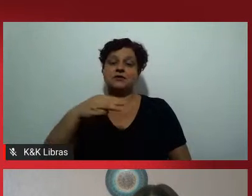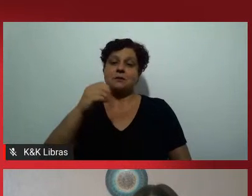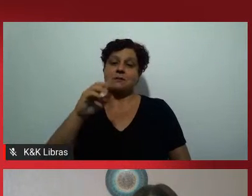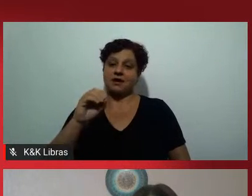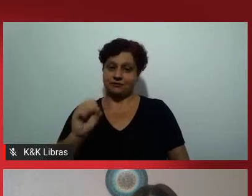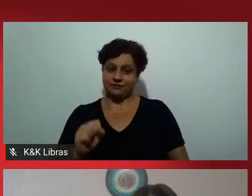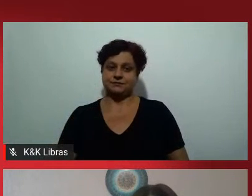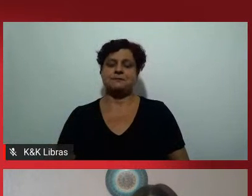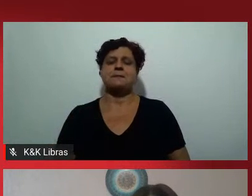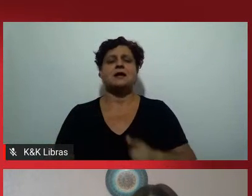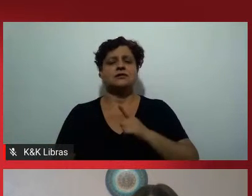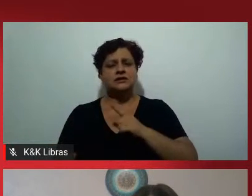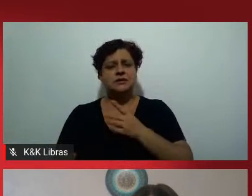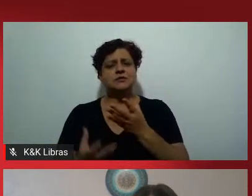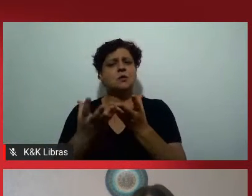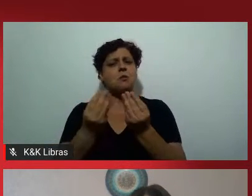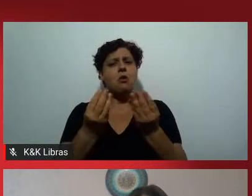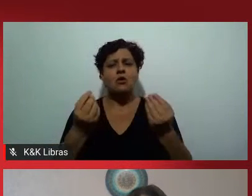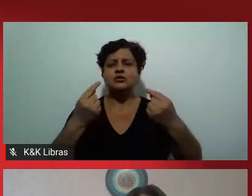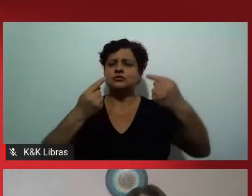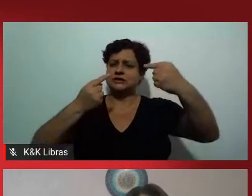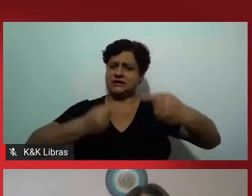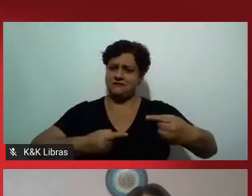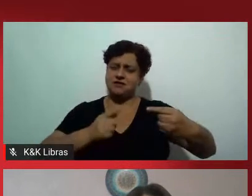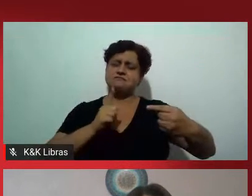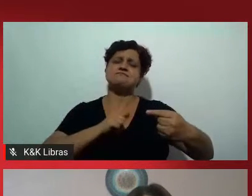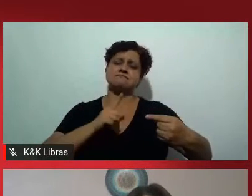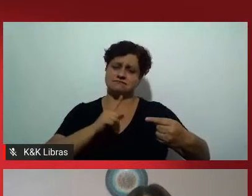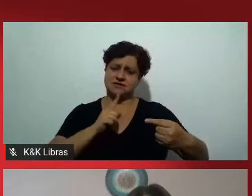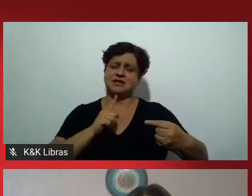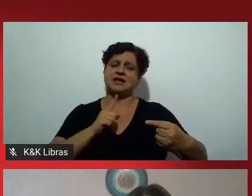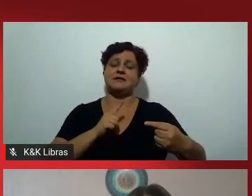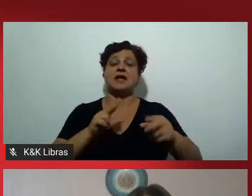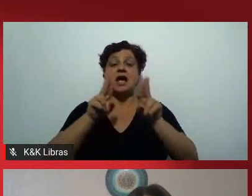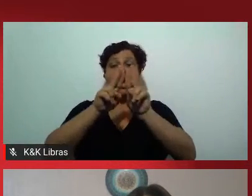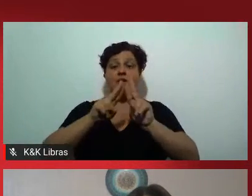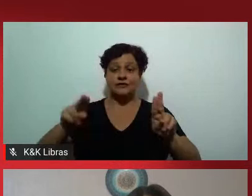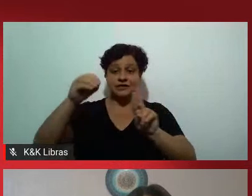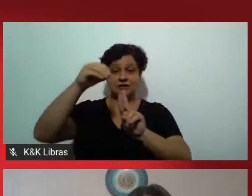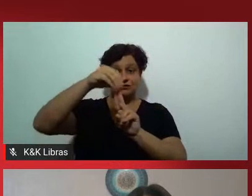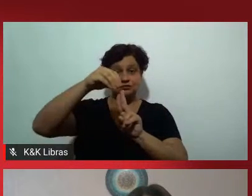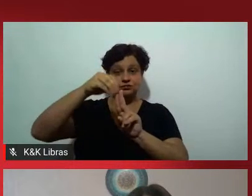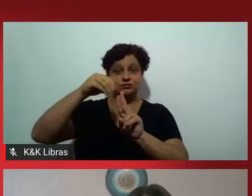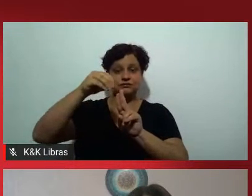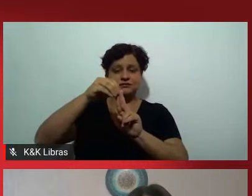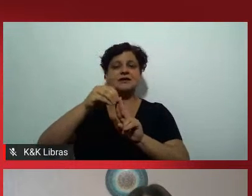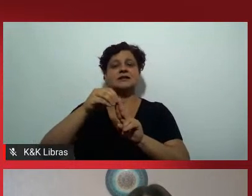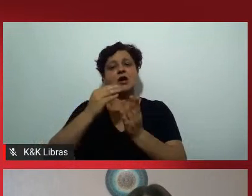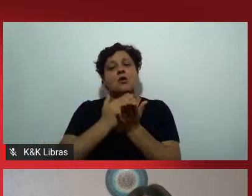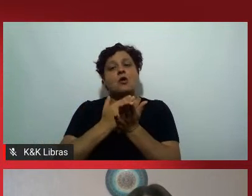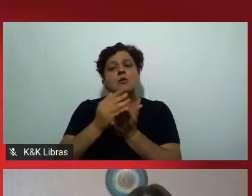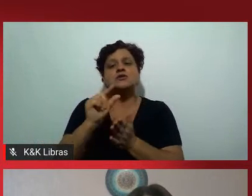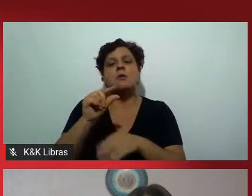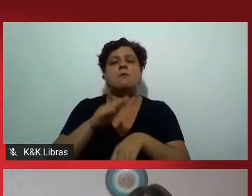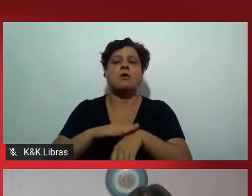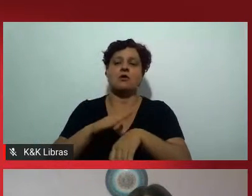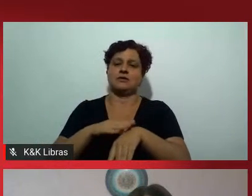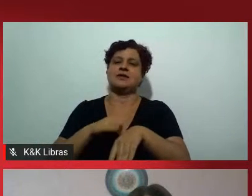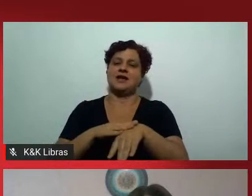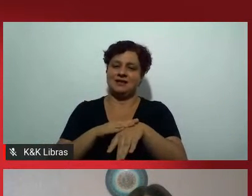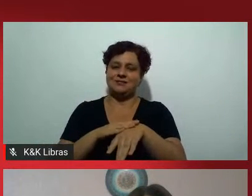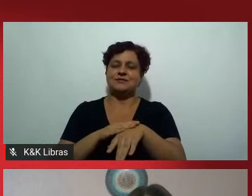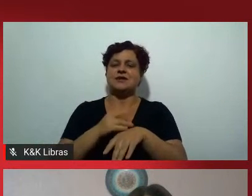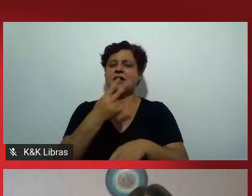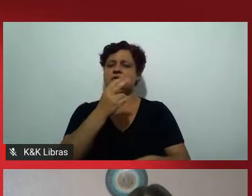Nós temos alguns, muitos desafios pela frente. A Universidade Federal do ABC é uma jovem universidade que começou em